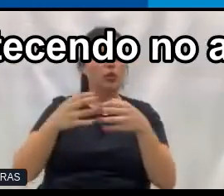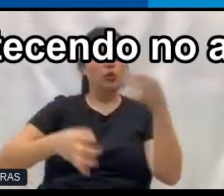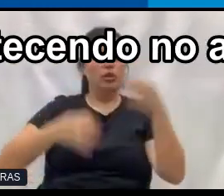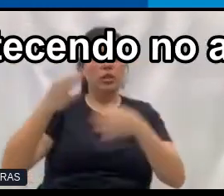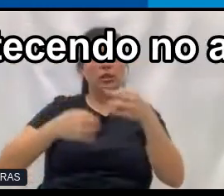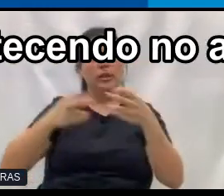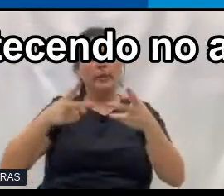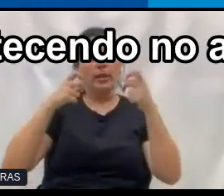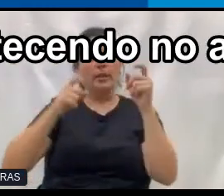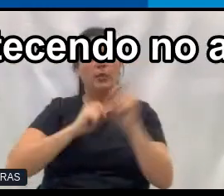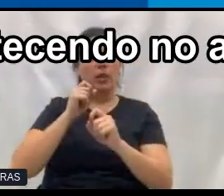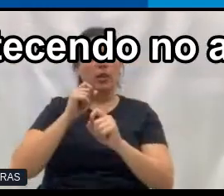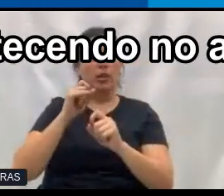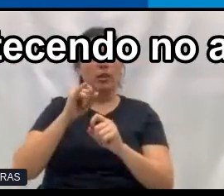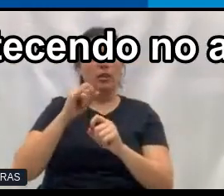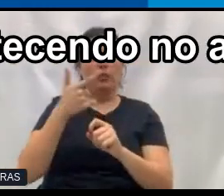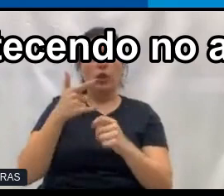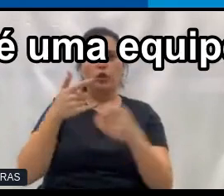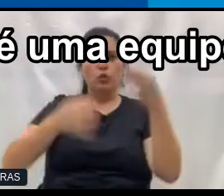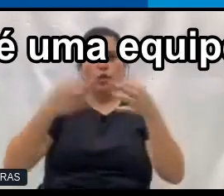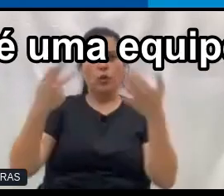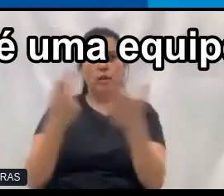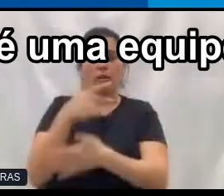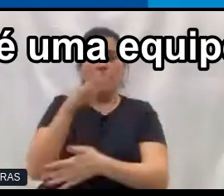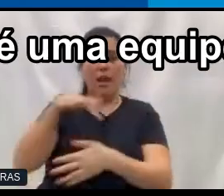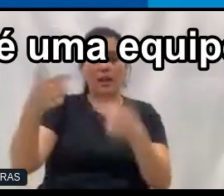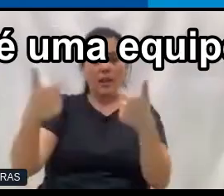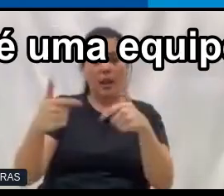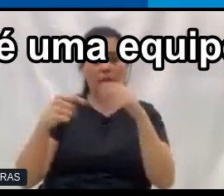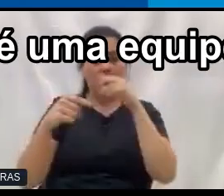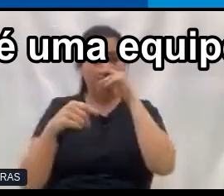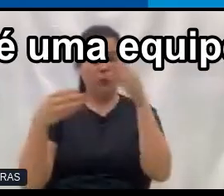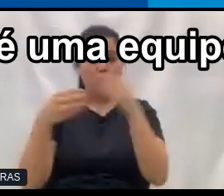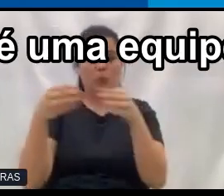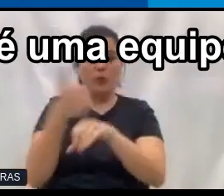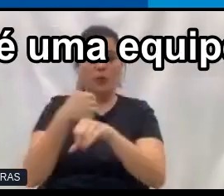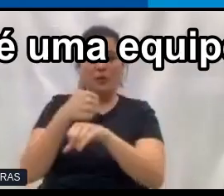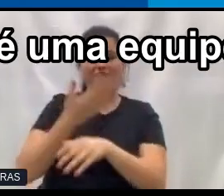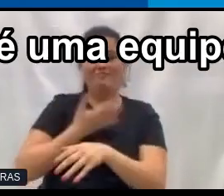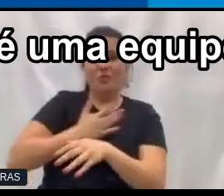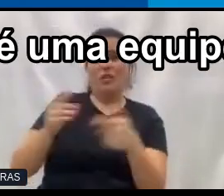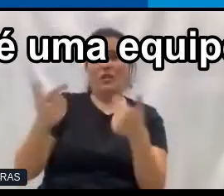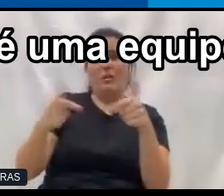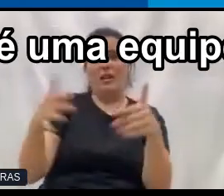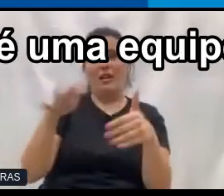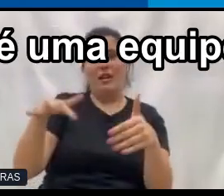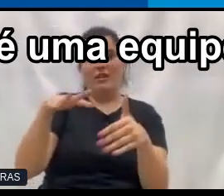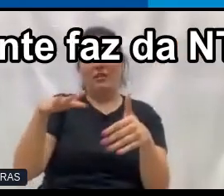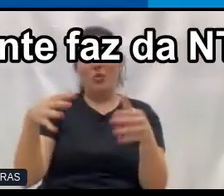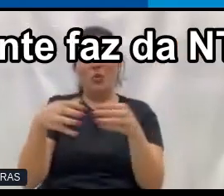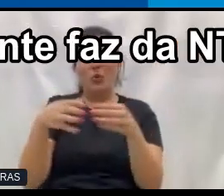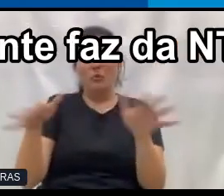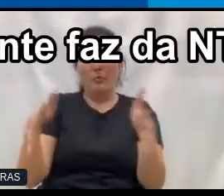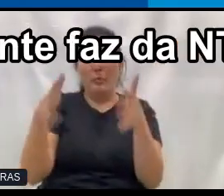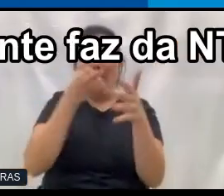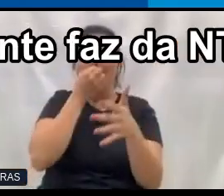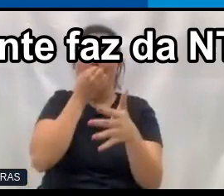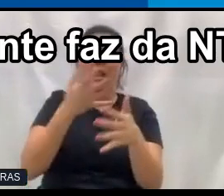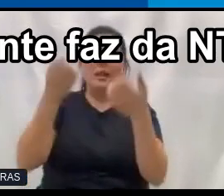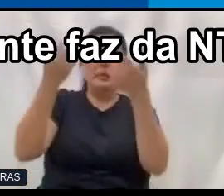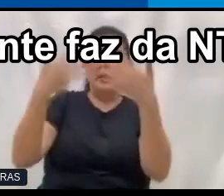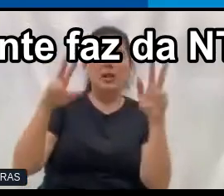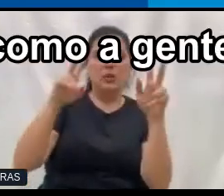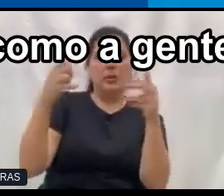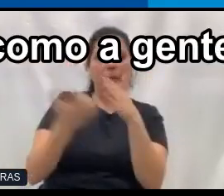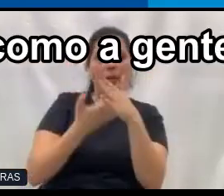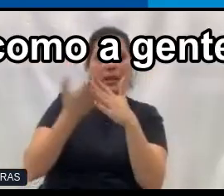observam injustiças acontecendo no ambiente de trabalho, a equipe não gosta de trabalhar, não é uma equipe que vai falar bem da empresa que nem a gente